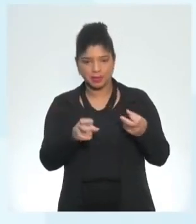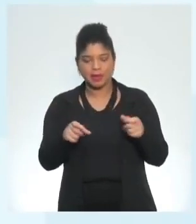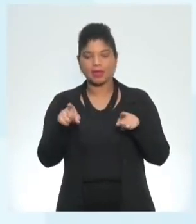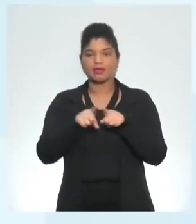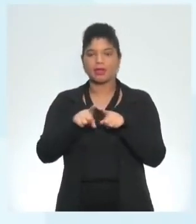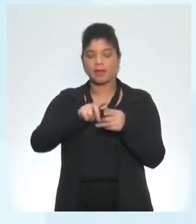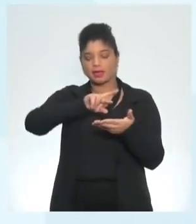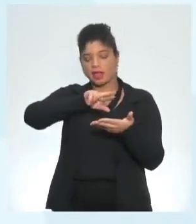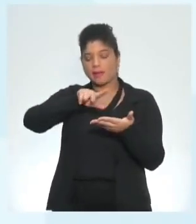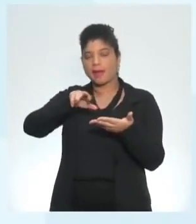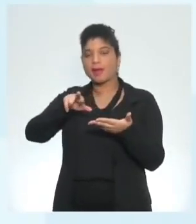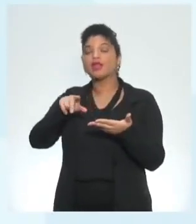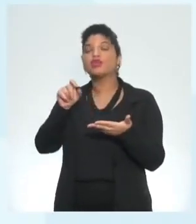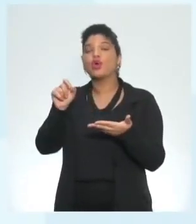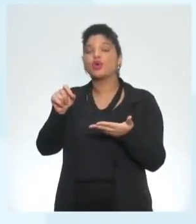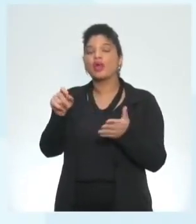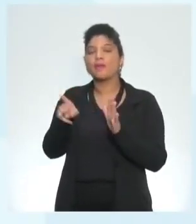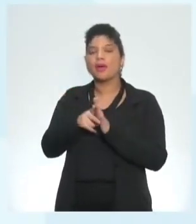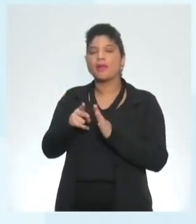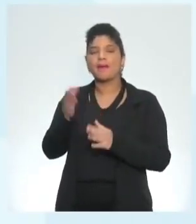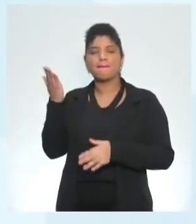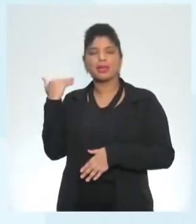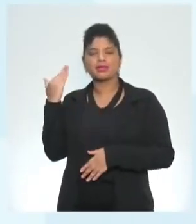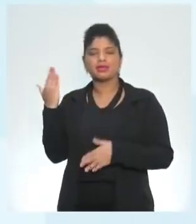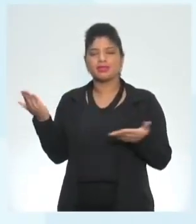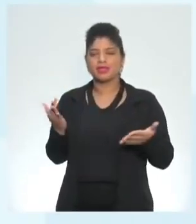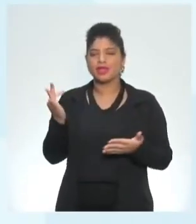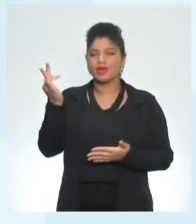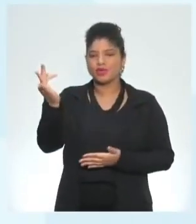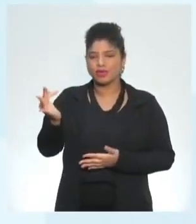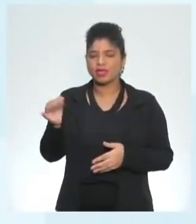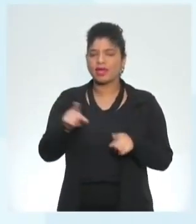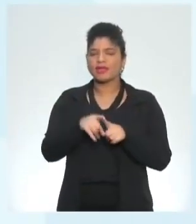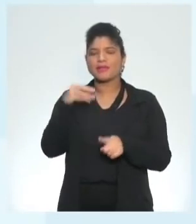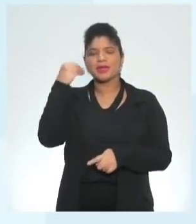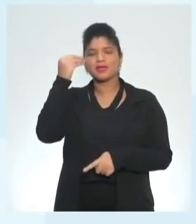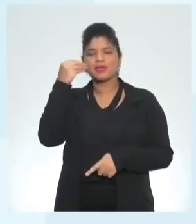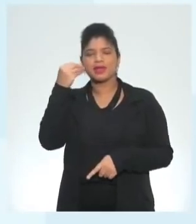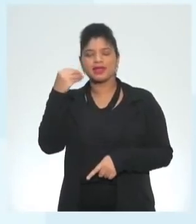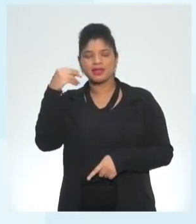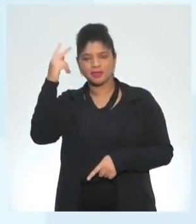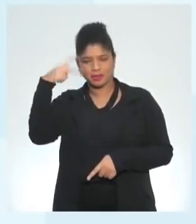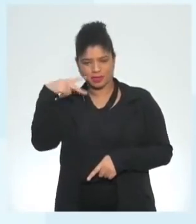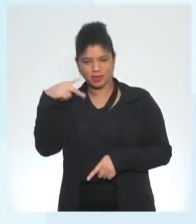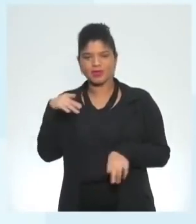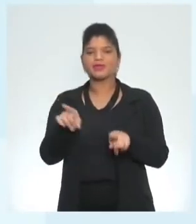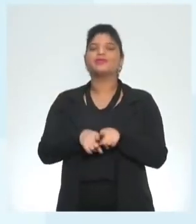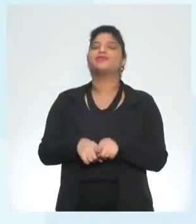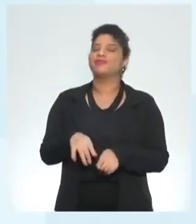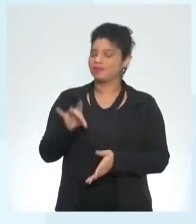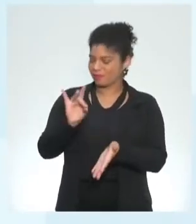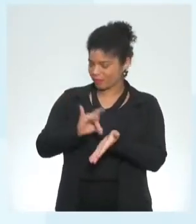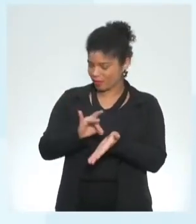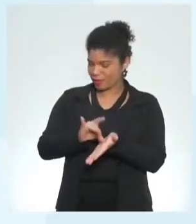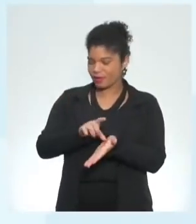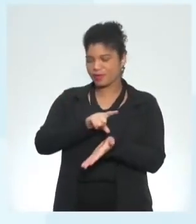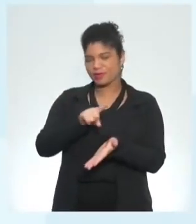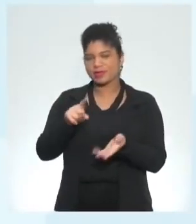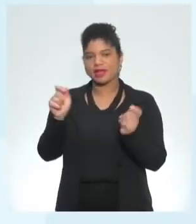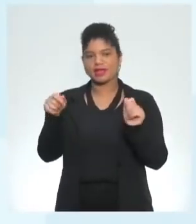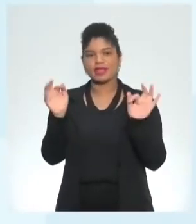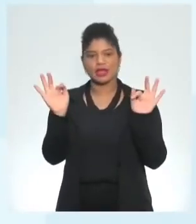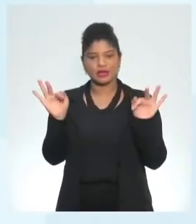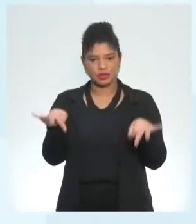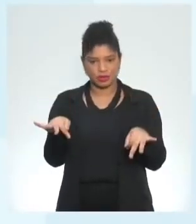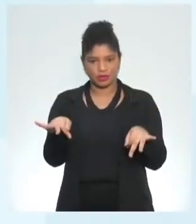diferentes tempos verbais e falar sobre a experiência de vida deles notice and use different verb tenses to